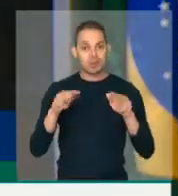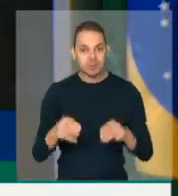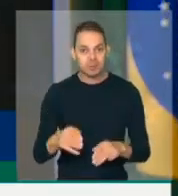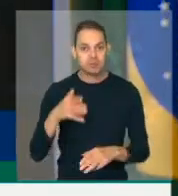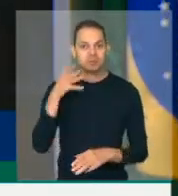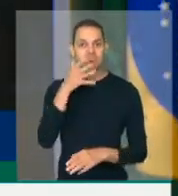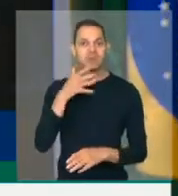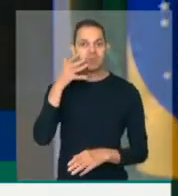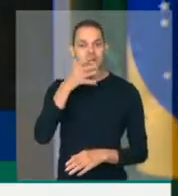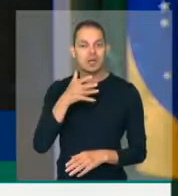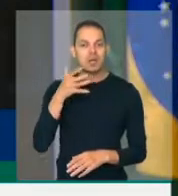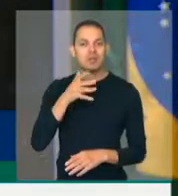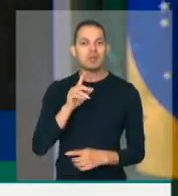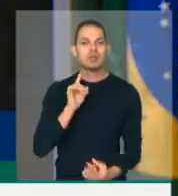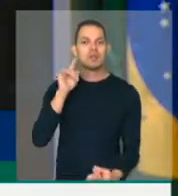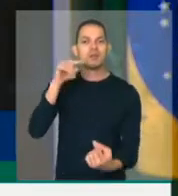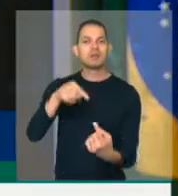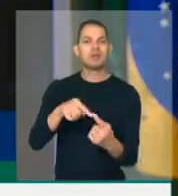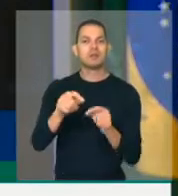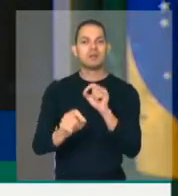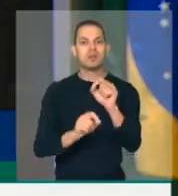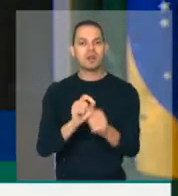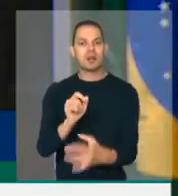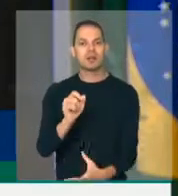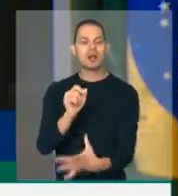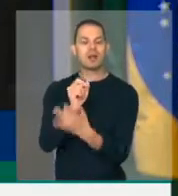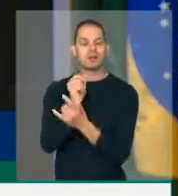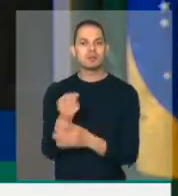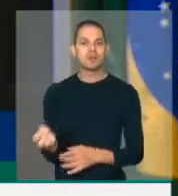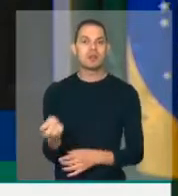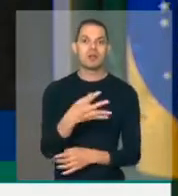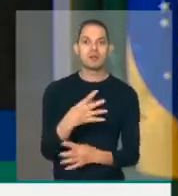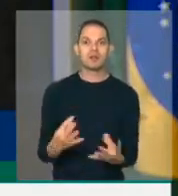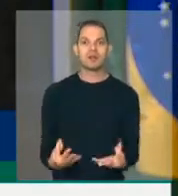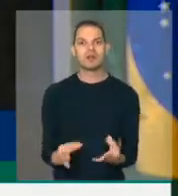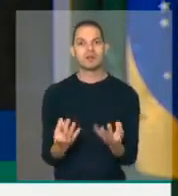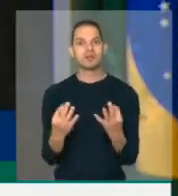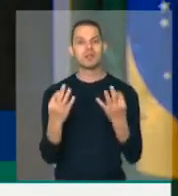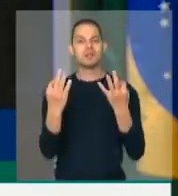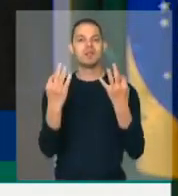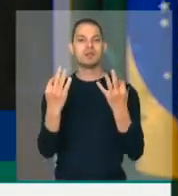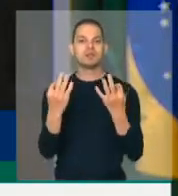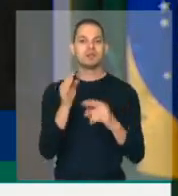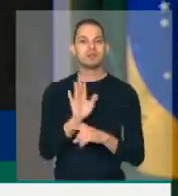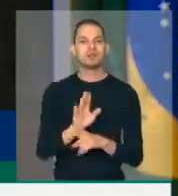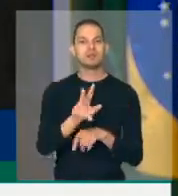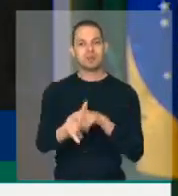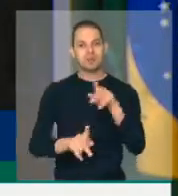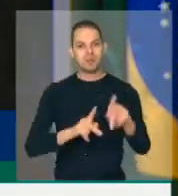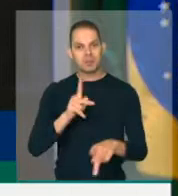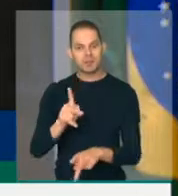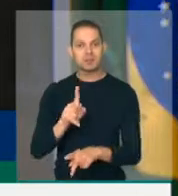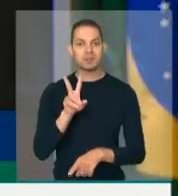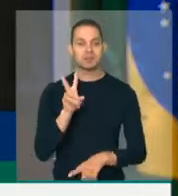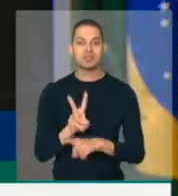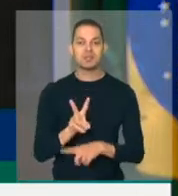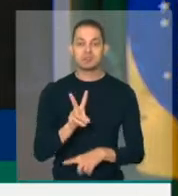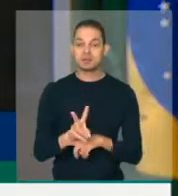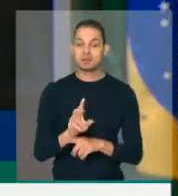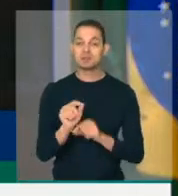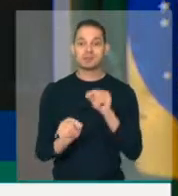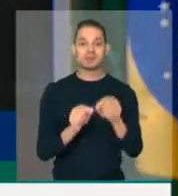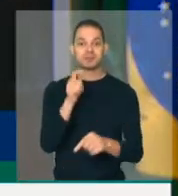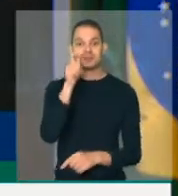presidente, o nosso objetivo é garantir uma nova tecnologia para a população, preservados no